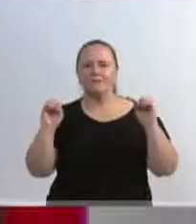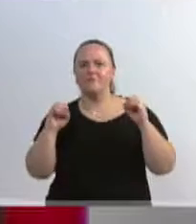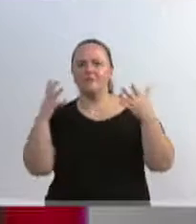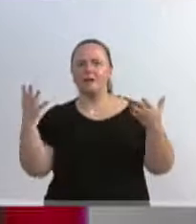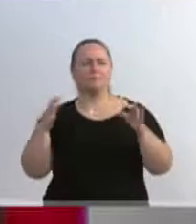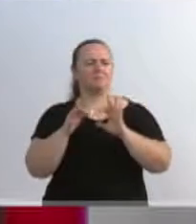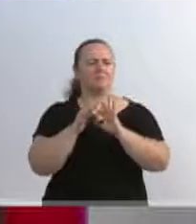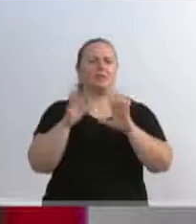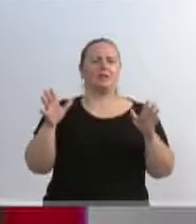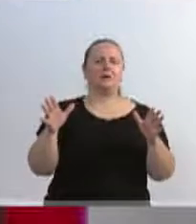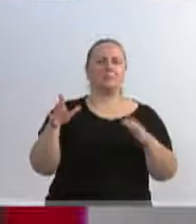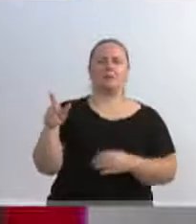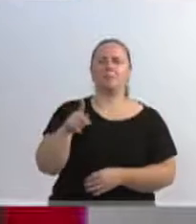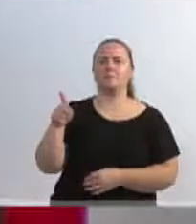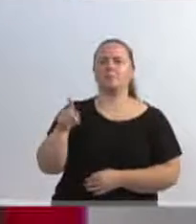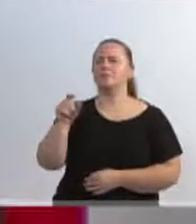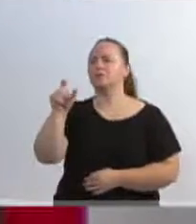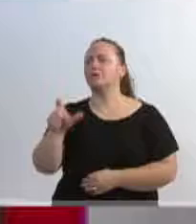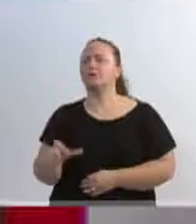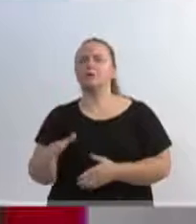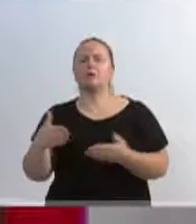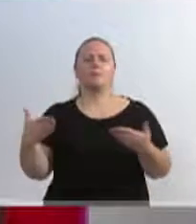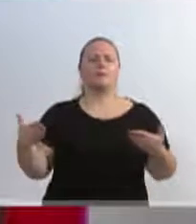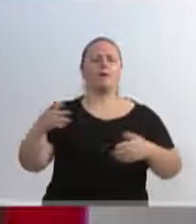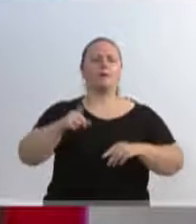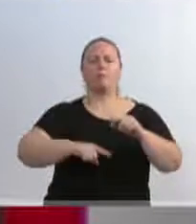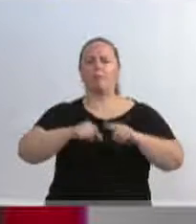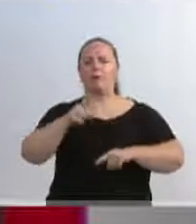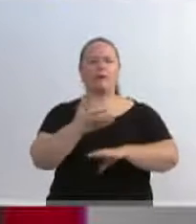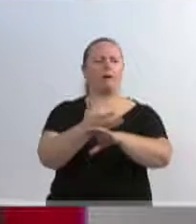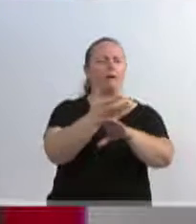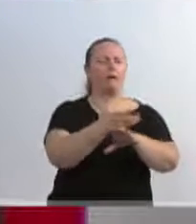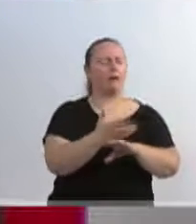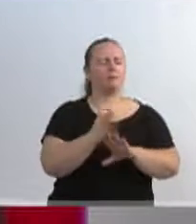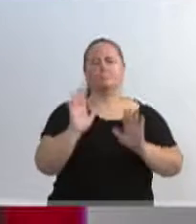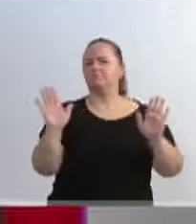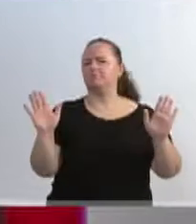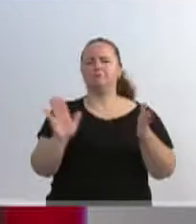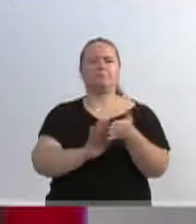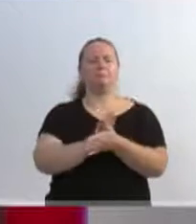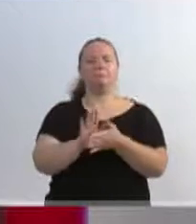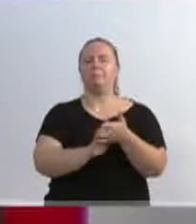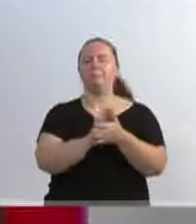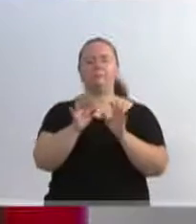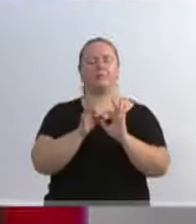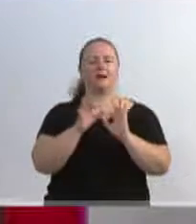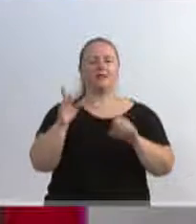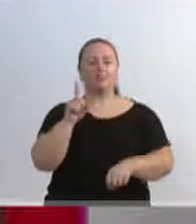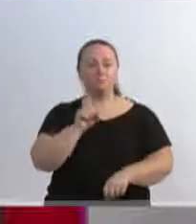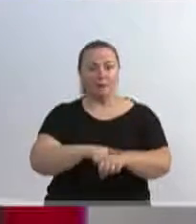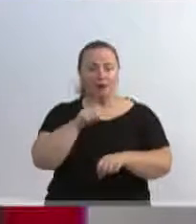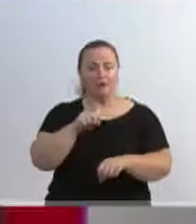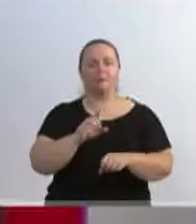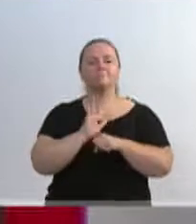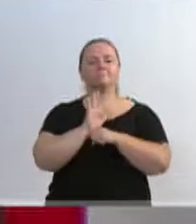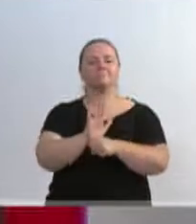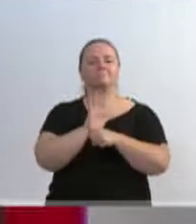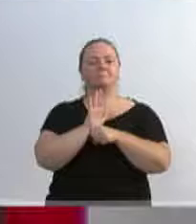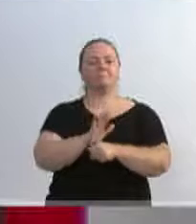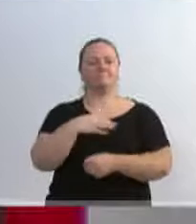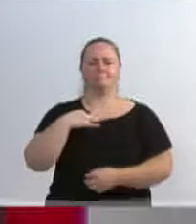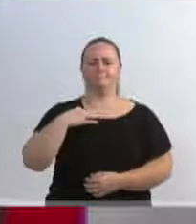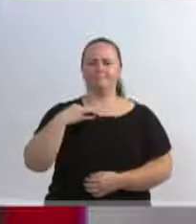dependente de professores que sejam de que matéria, mas estiveram lá prestando voluntariamente